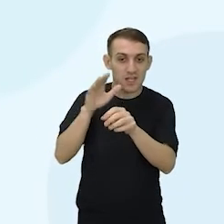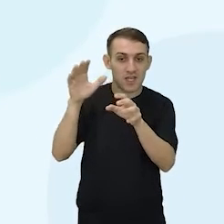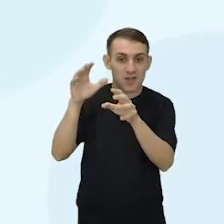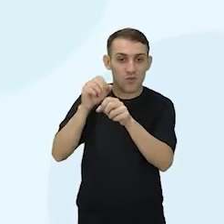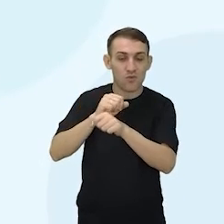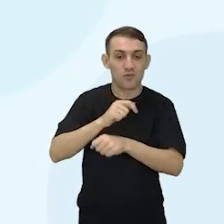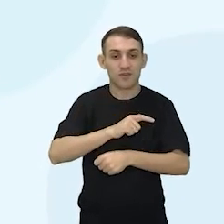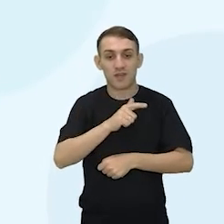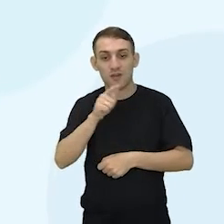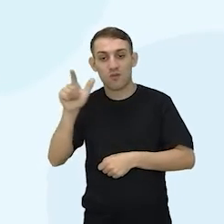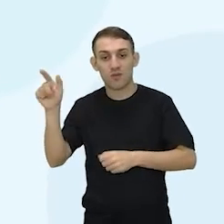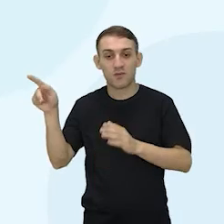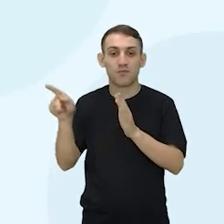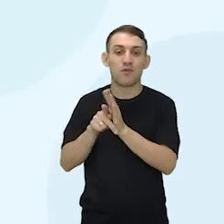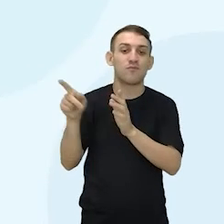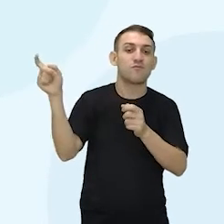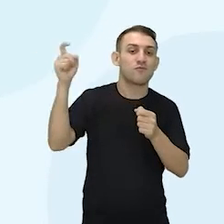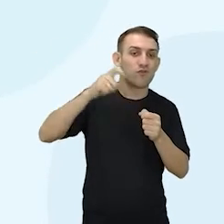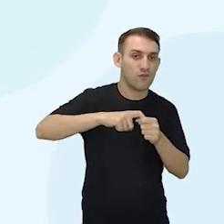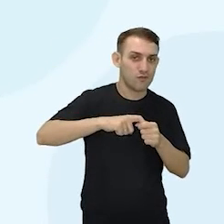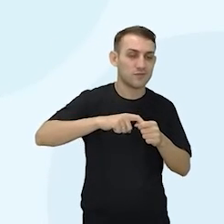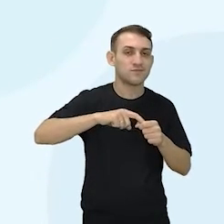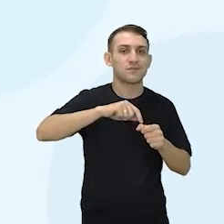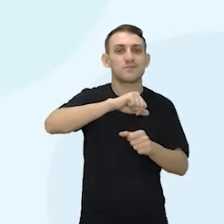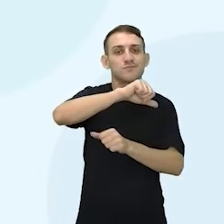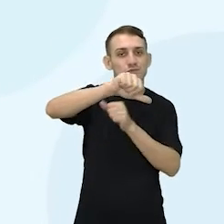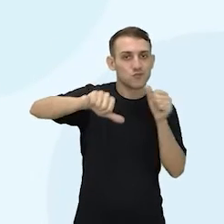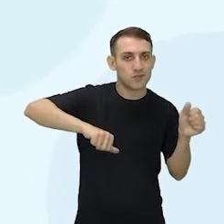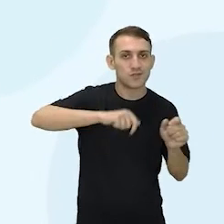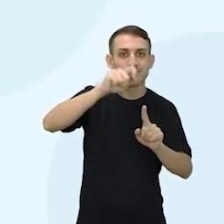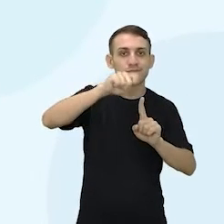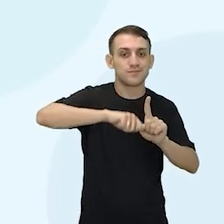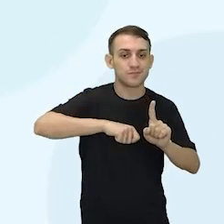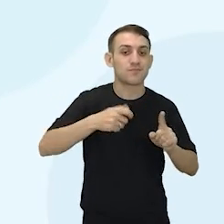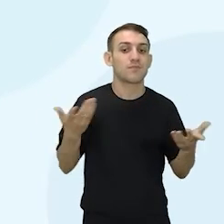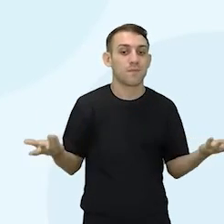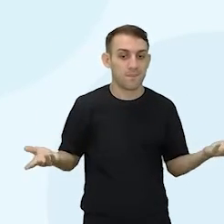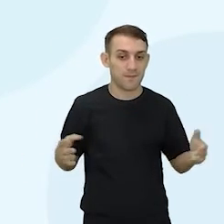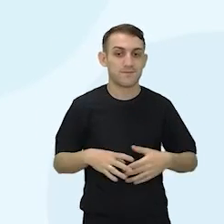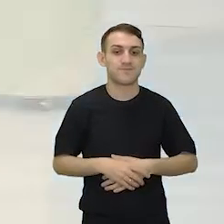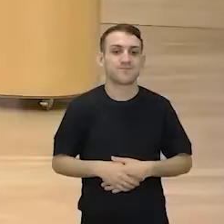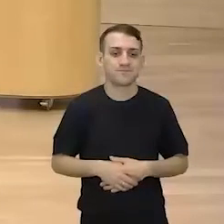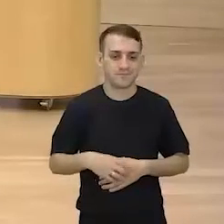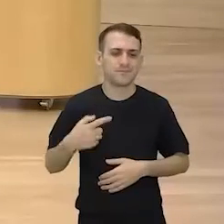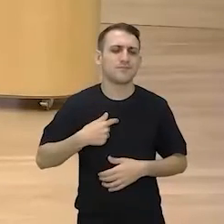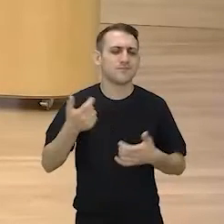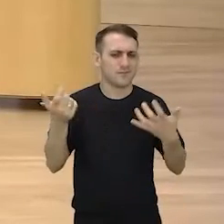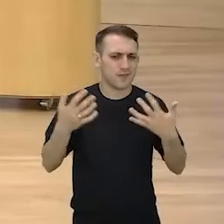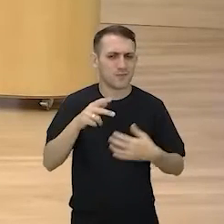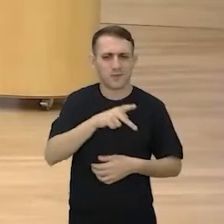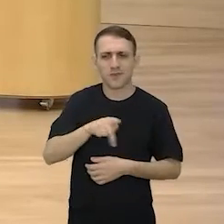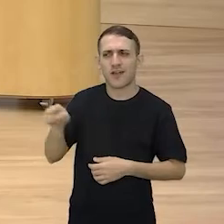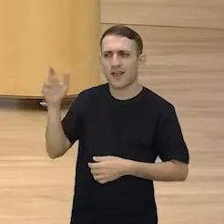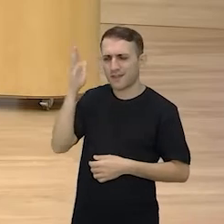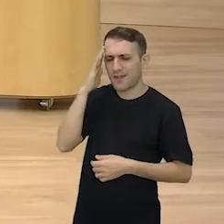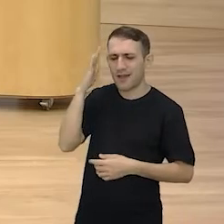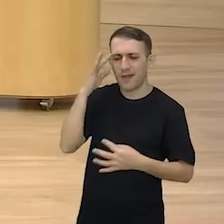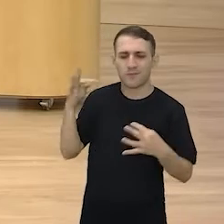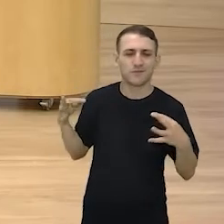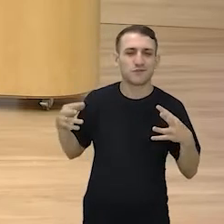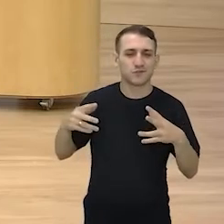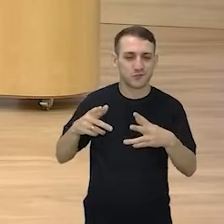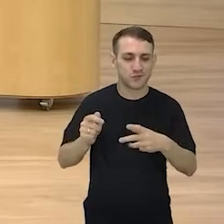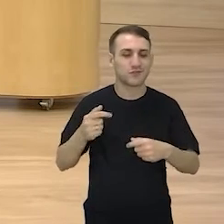acaba, volta para a lua nova. Troca o mês. E aí troca o mês. Olha, não falei que eu tinha que trazer a professora Juliana para essa aula?